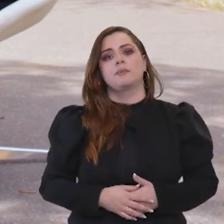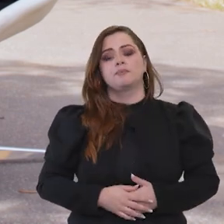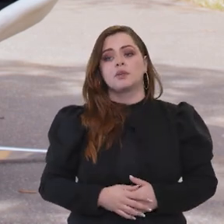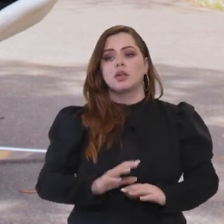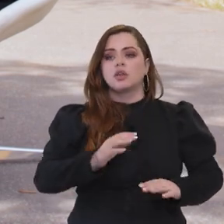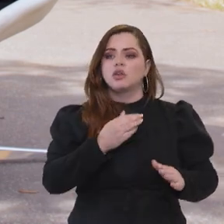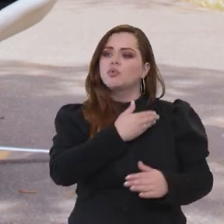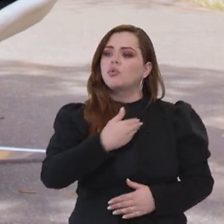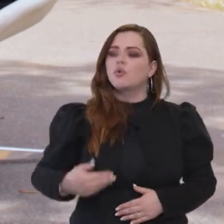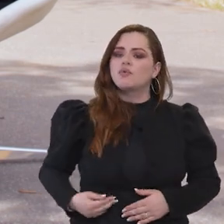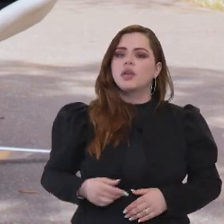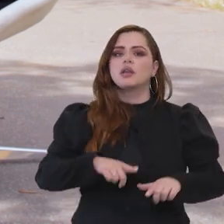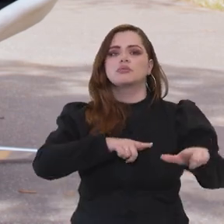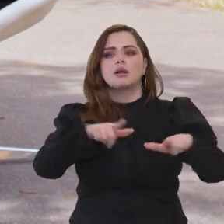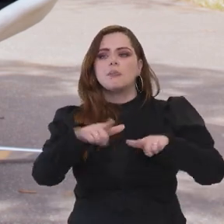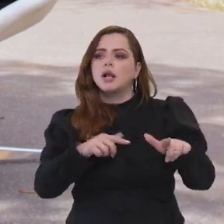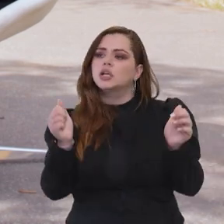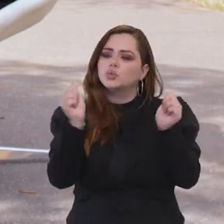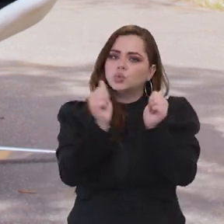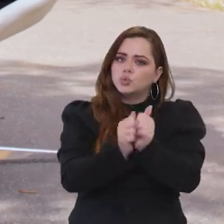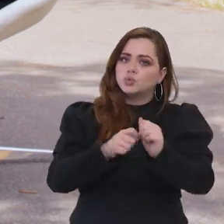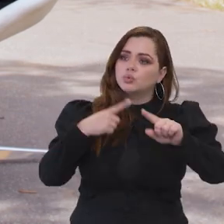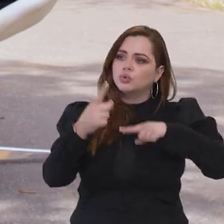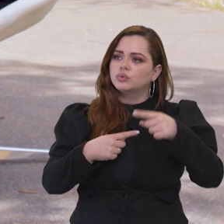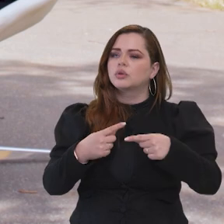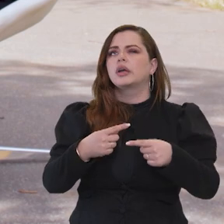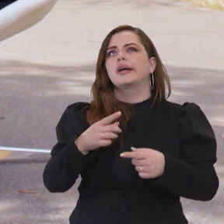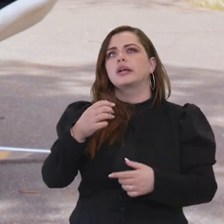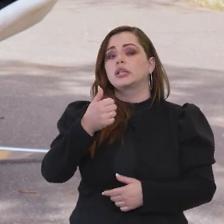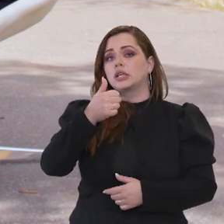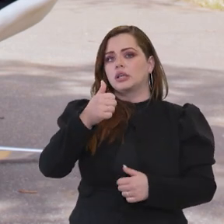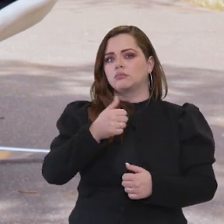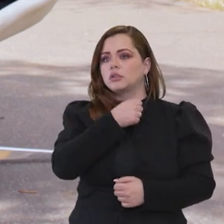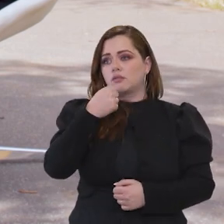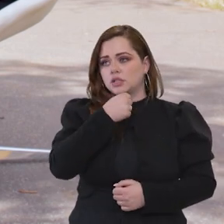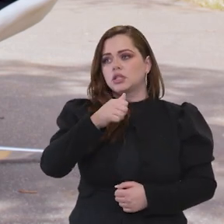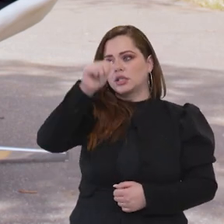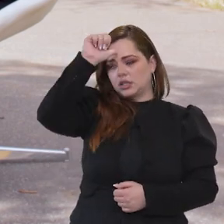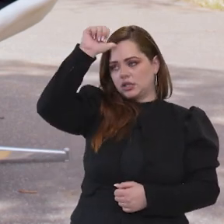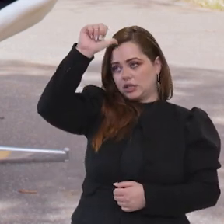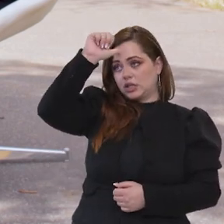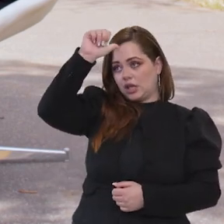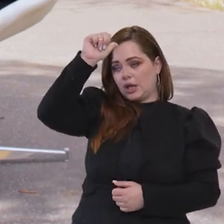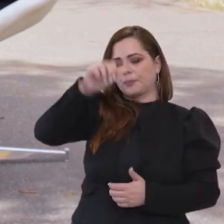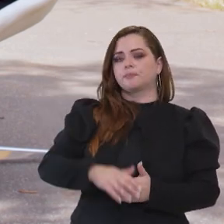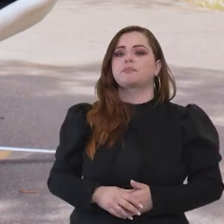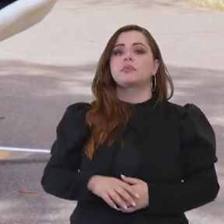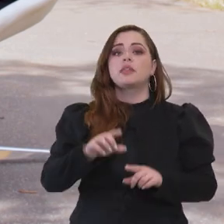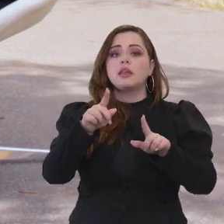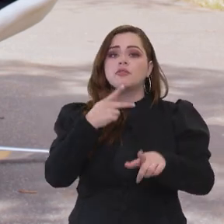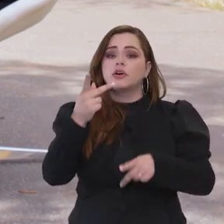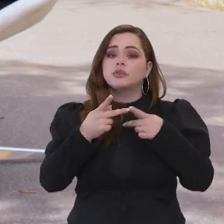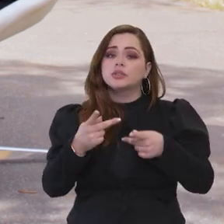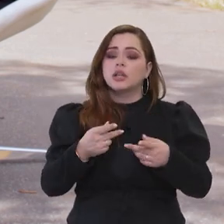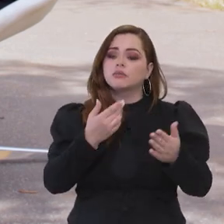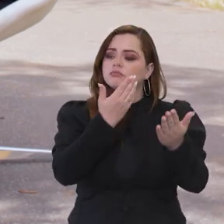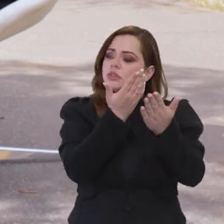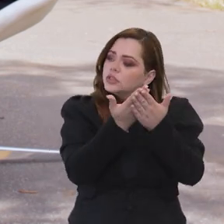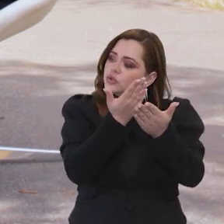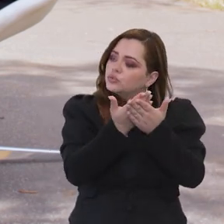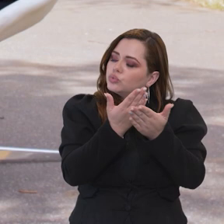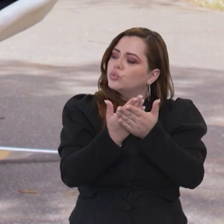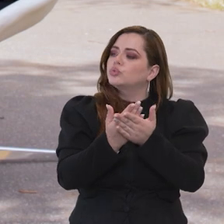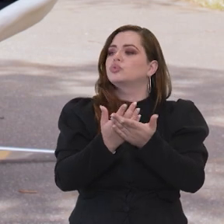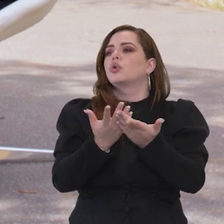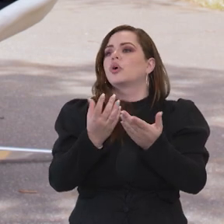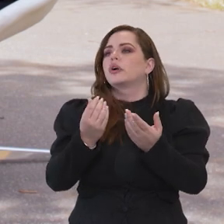está todo articulado, trabalhando todo junto, outro dia a gente entrevistou a ministra, a Esther, e ela falou que estão sendo feitos os estudos, né,